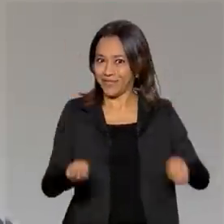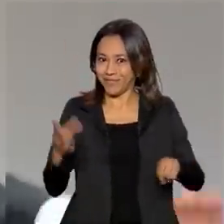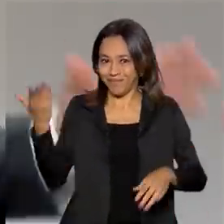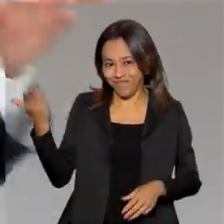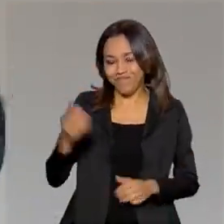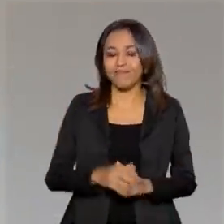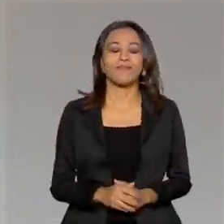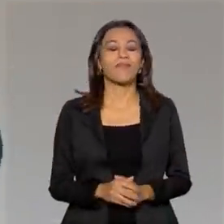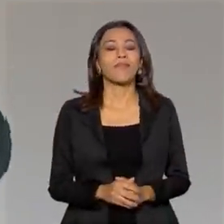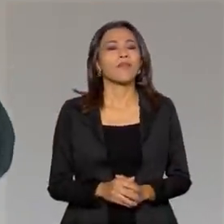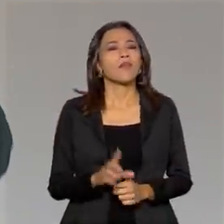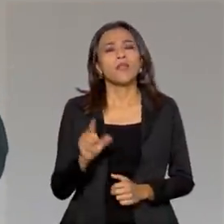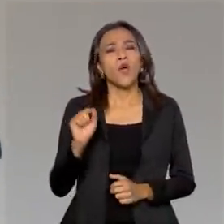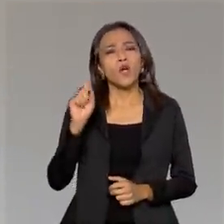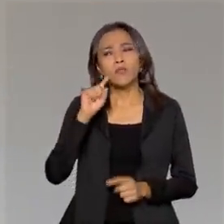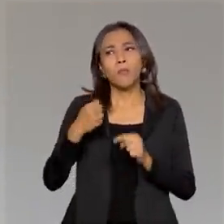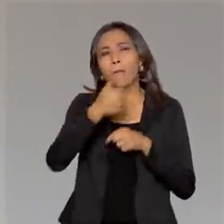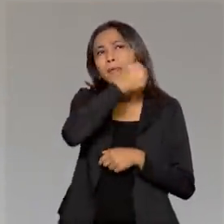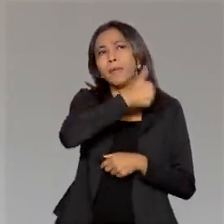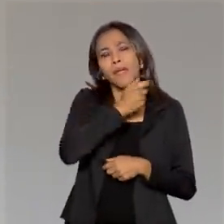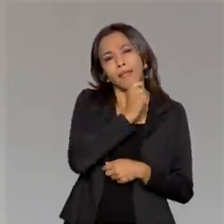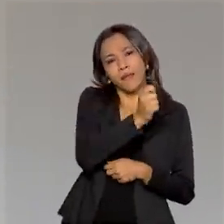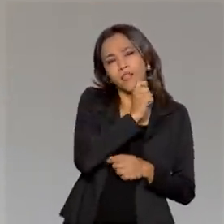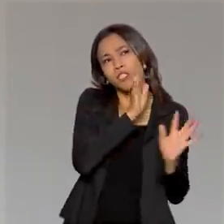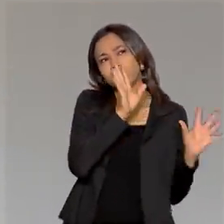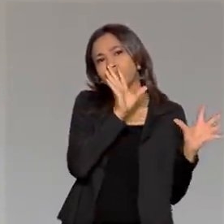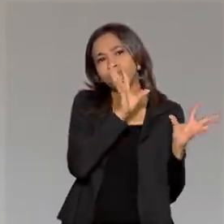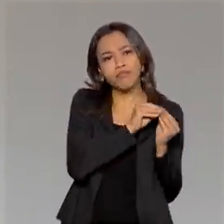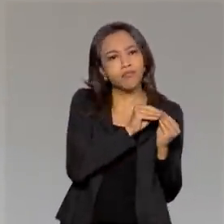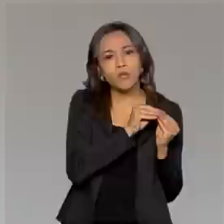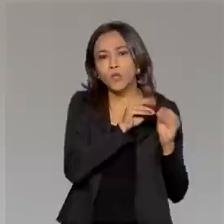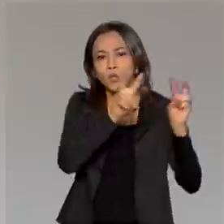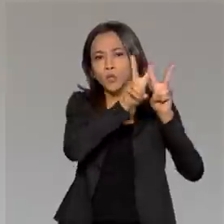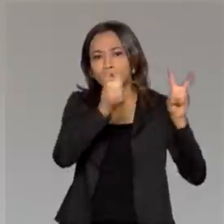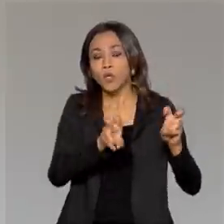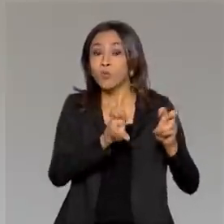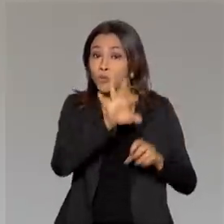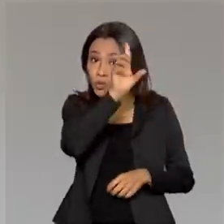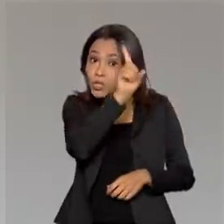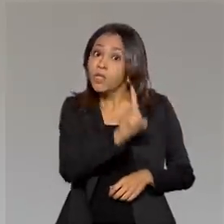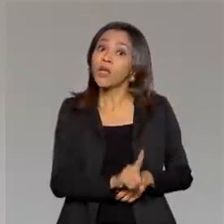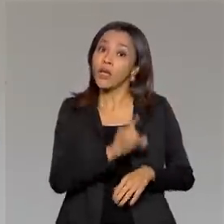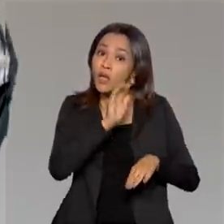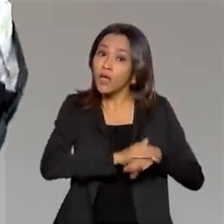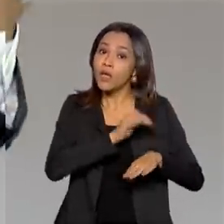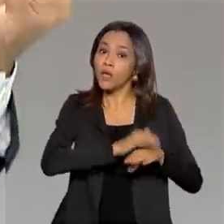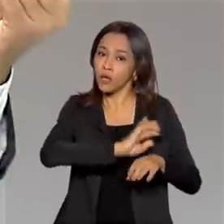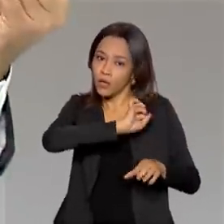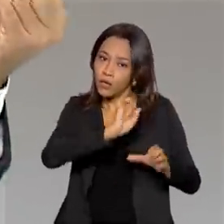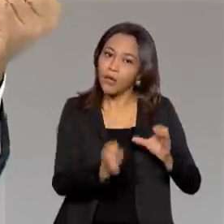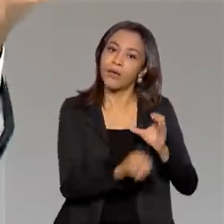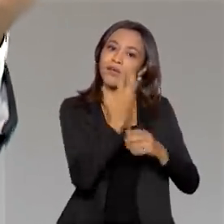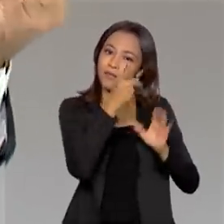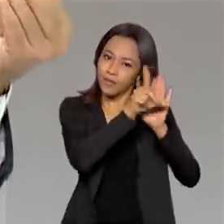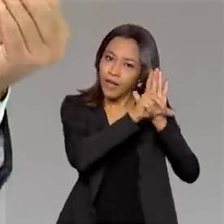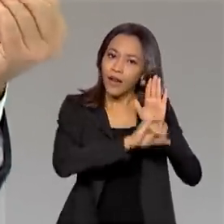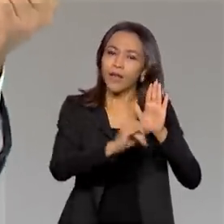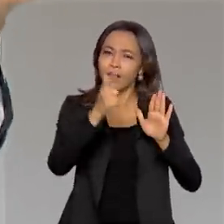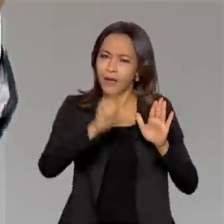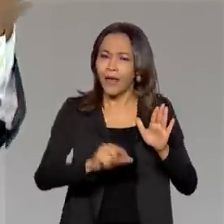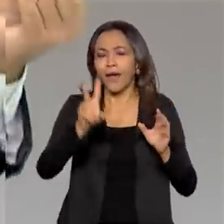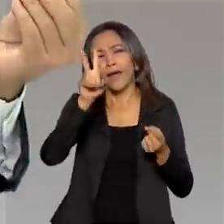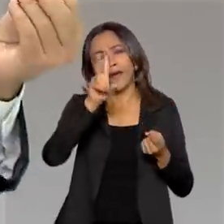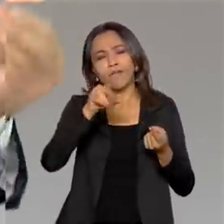Presidente, a gente encerrou o primeiro bloco, o senhor fazendo essa análise dos direitos autorais em relação às obras de arte, que também são obras culturais e